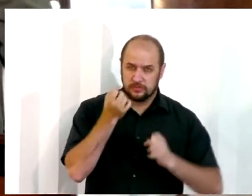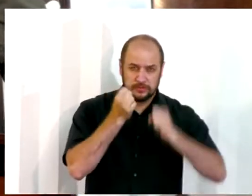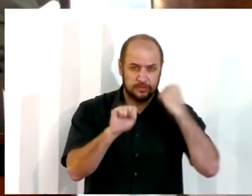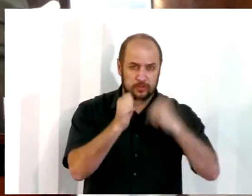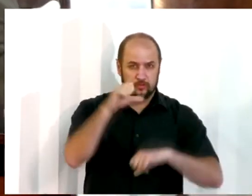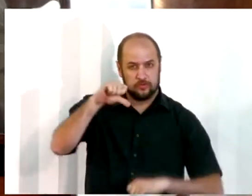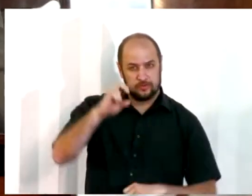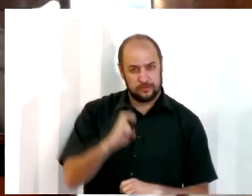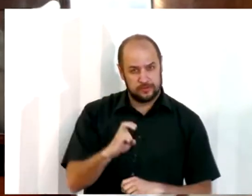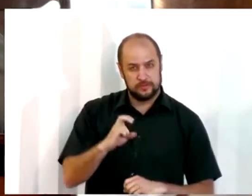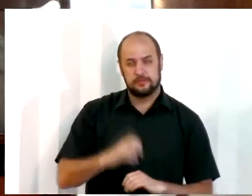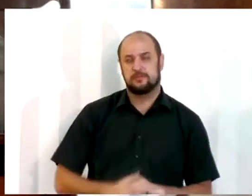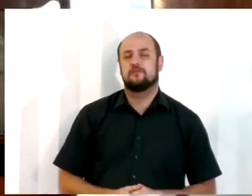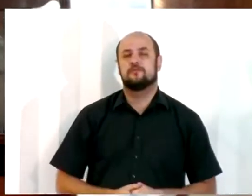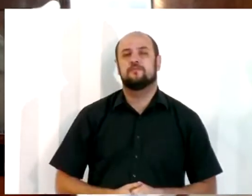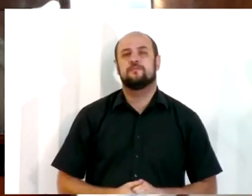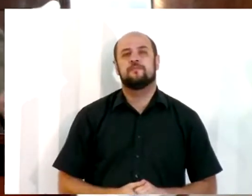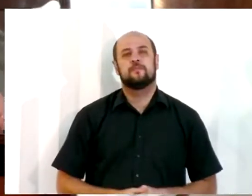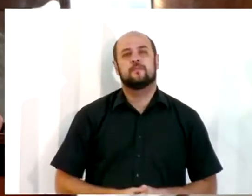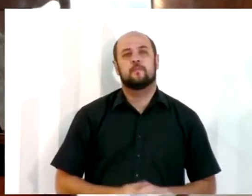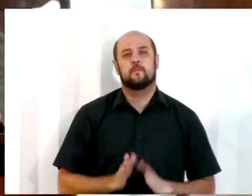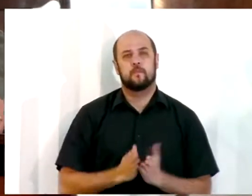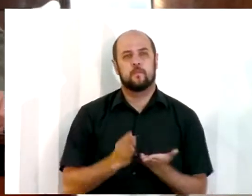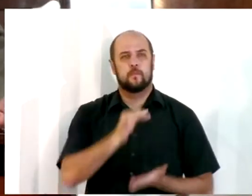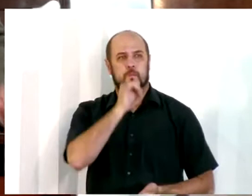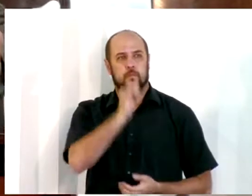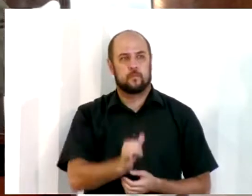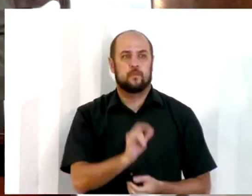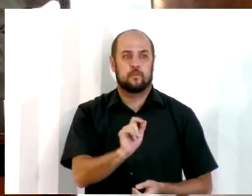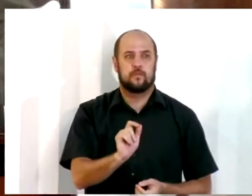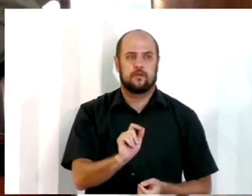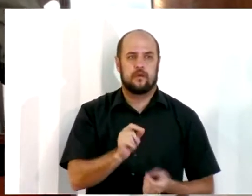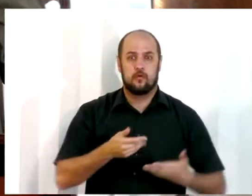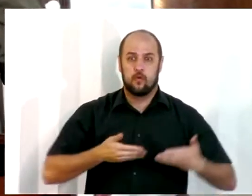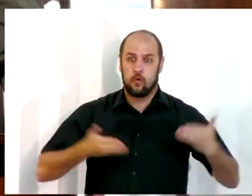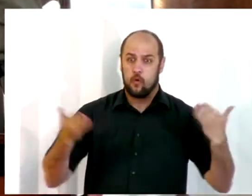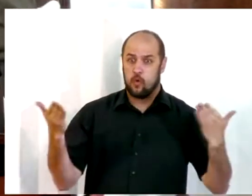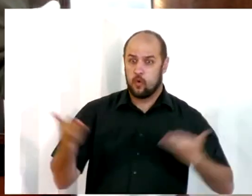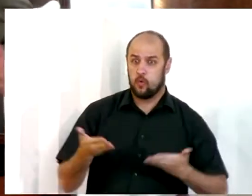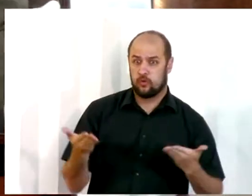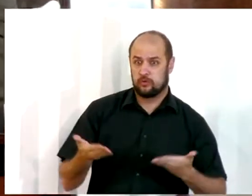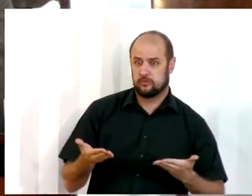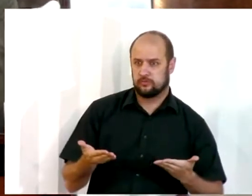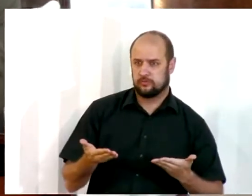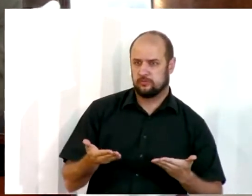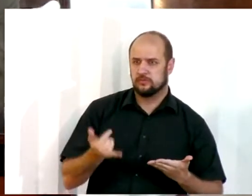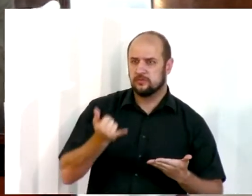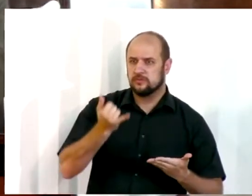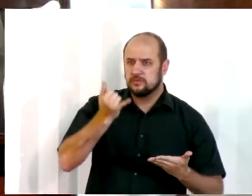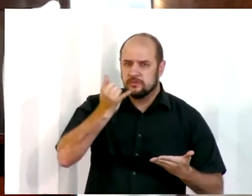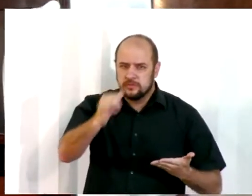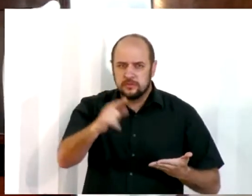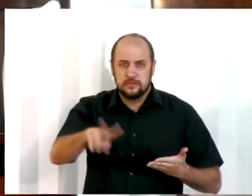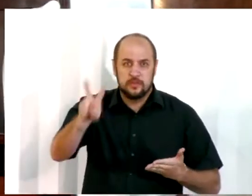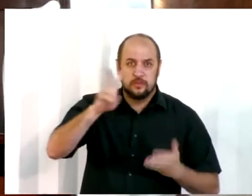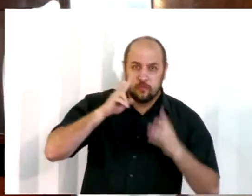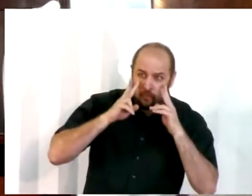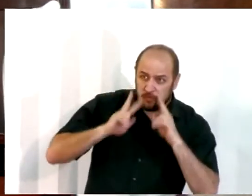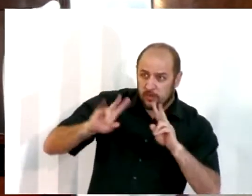95, onde a Palavra de Deus nos diz Hoje, se ouvir diz a voz de Deus,